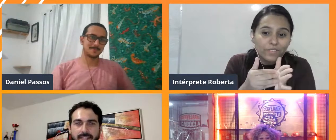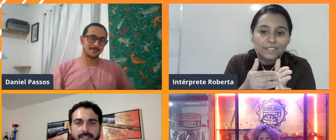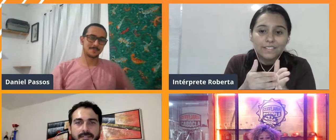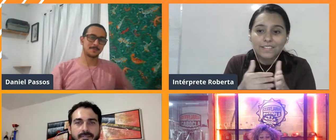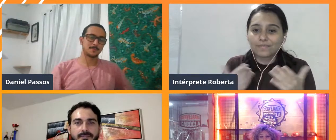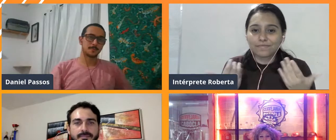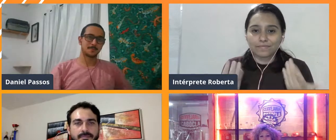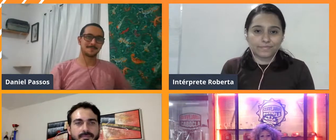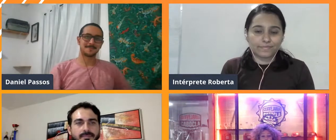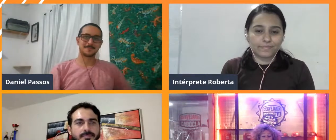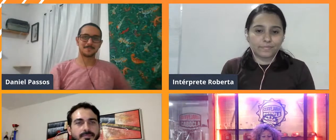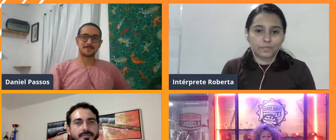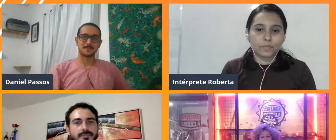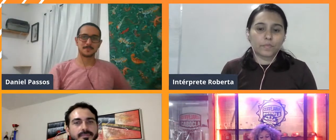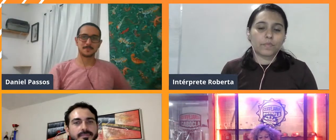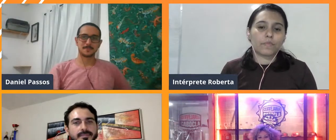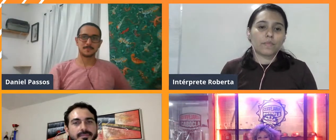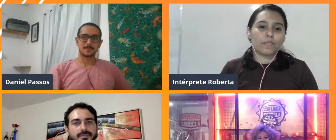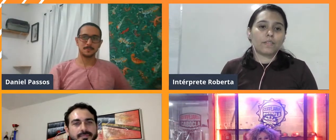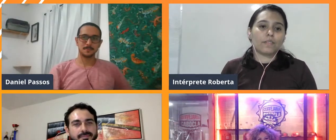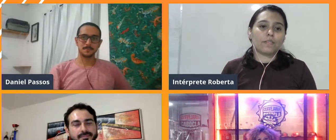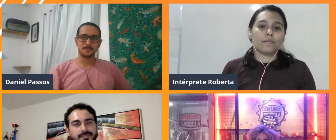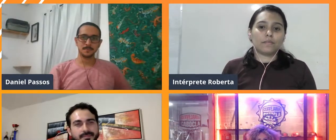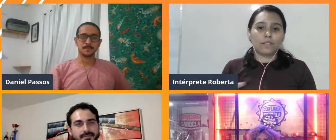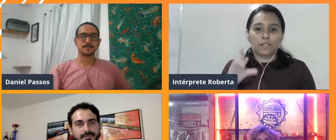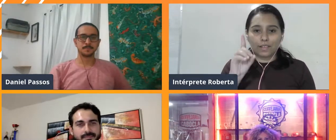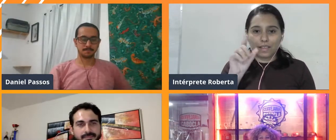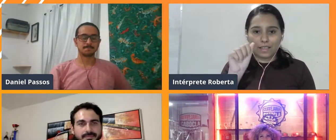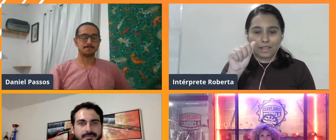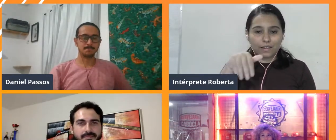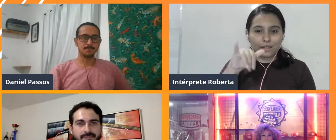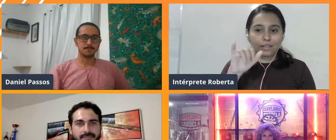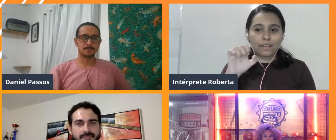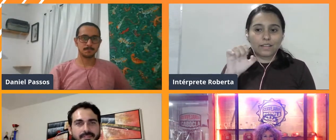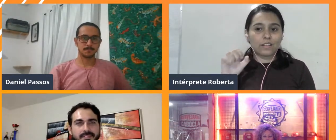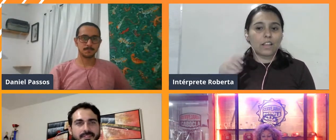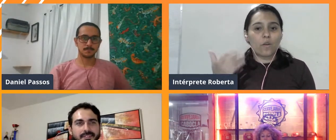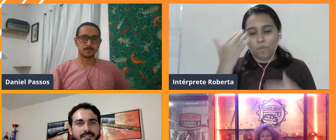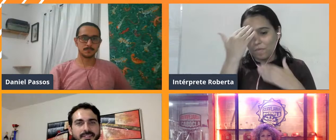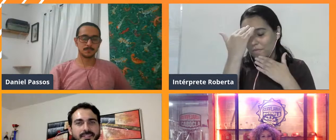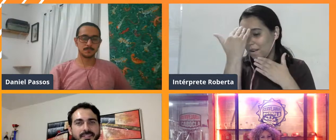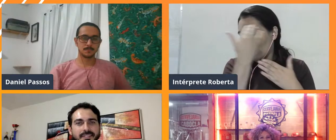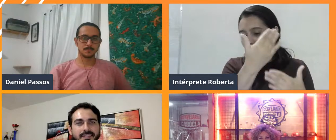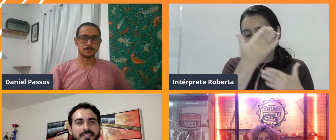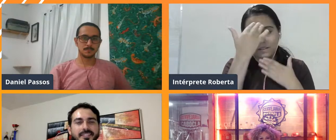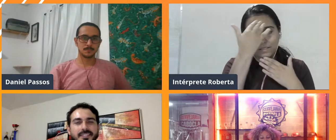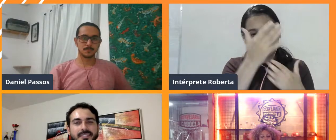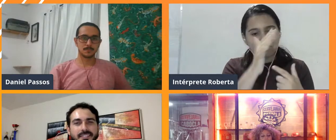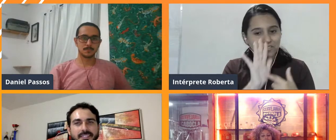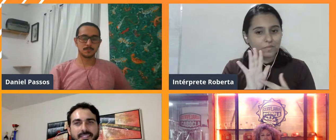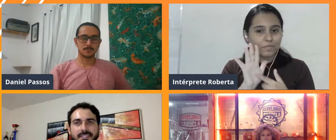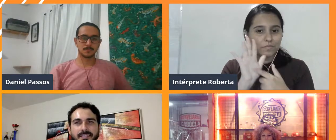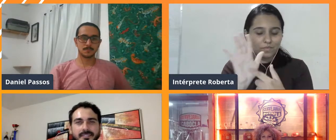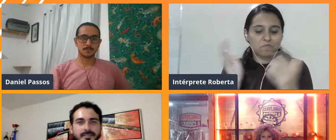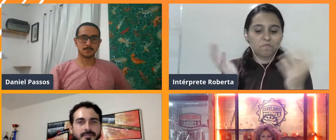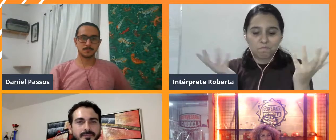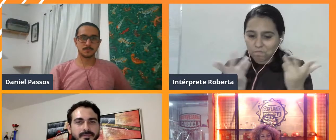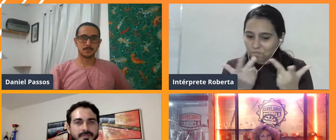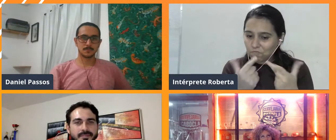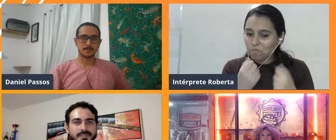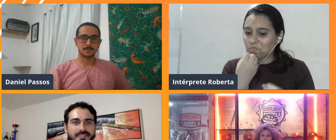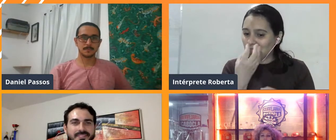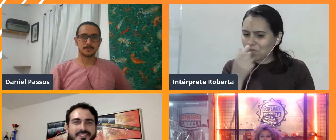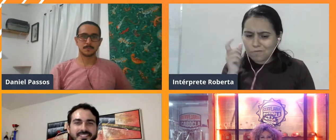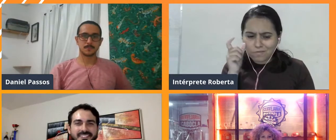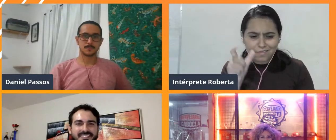Daniel, eu queria super agradecer a sua participação. Foi maravilhoso. achei super interessante. Eu realmente não sabia